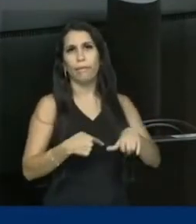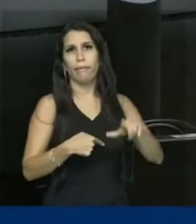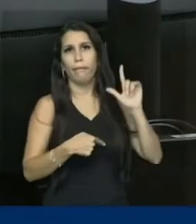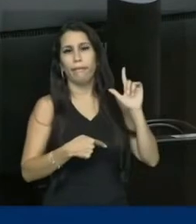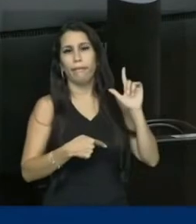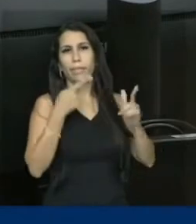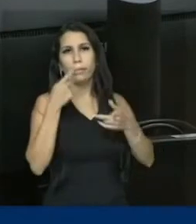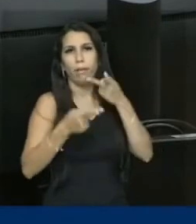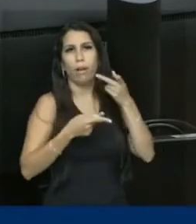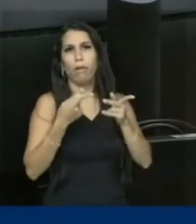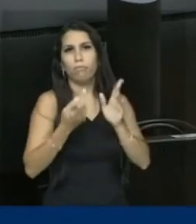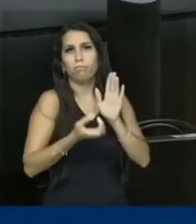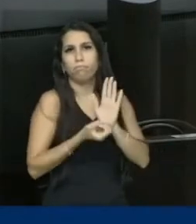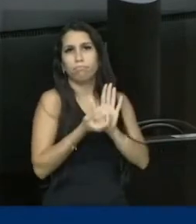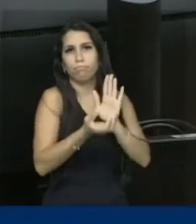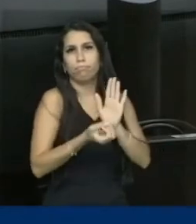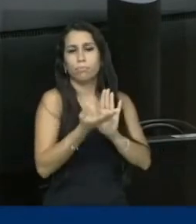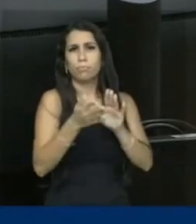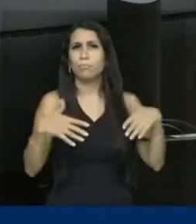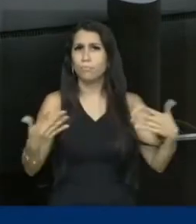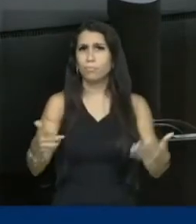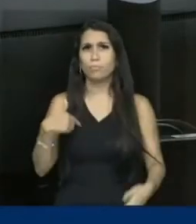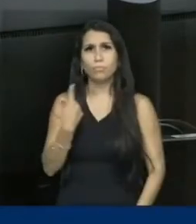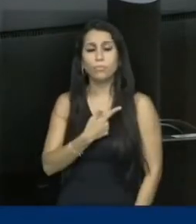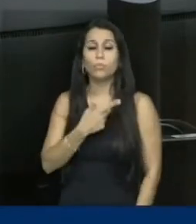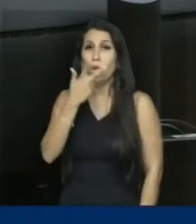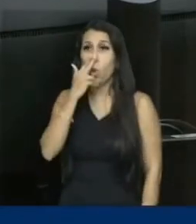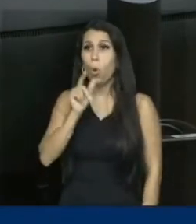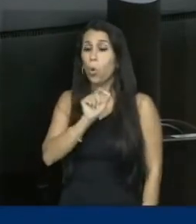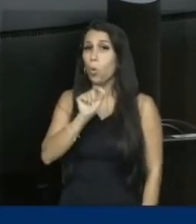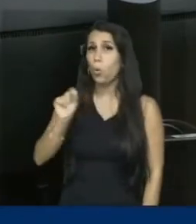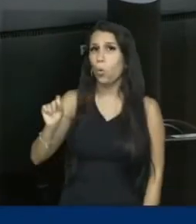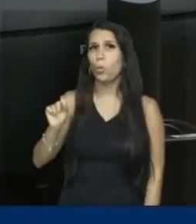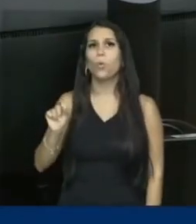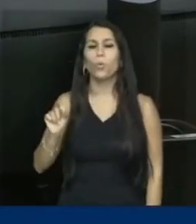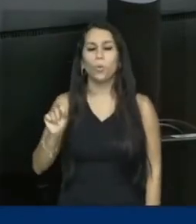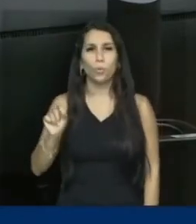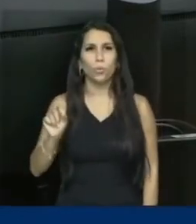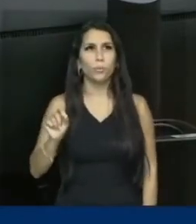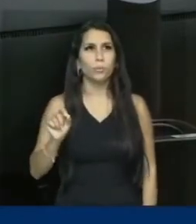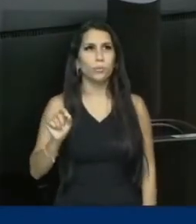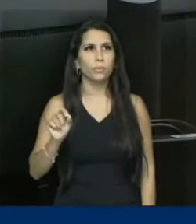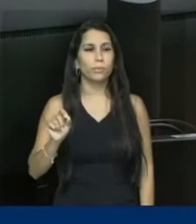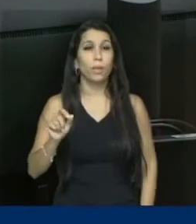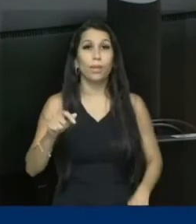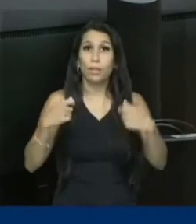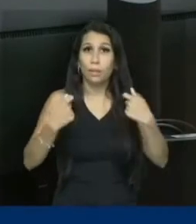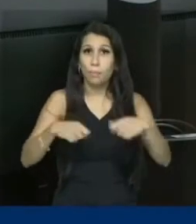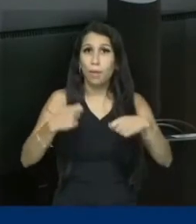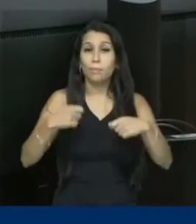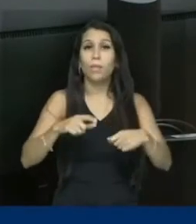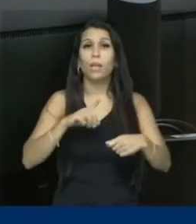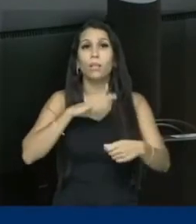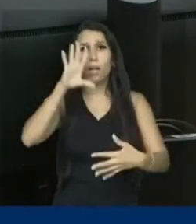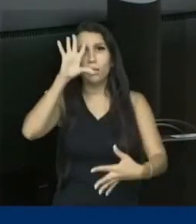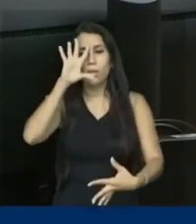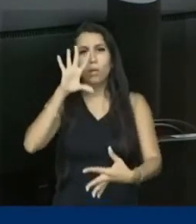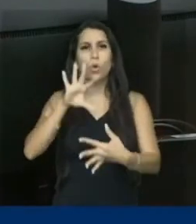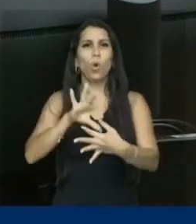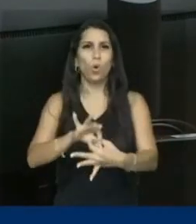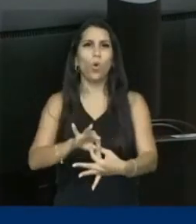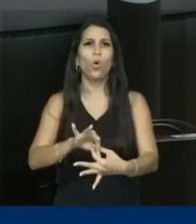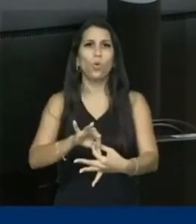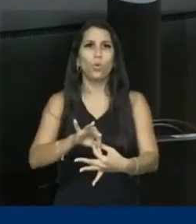Entretanto, nós achamos e temos a convicção de que é preciso ter